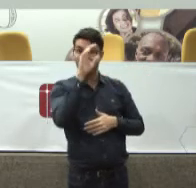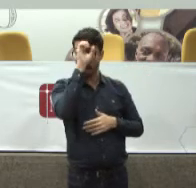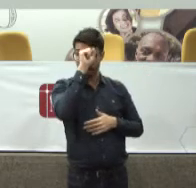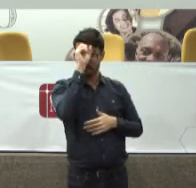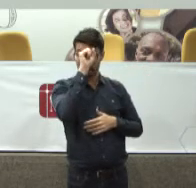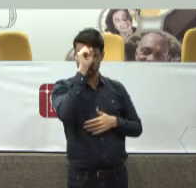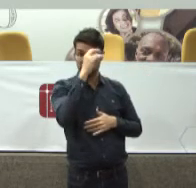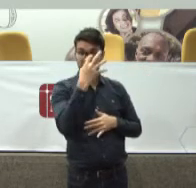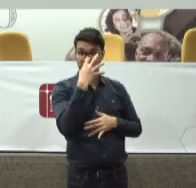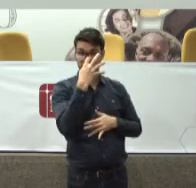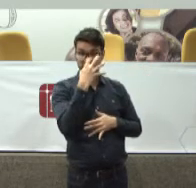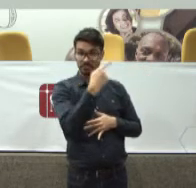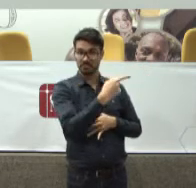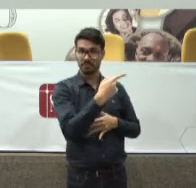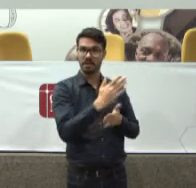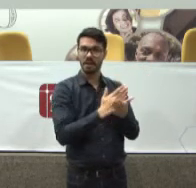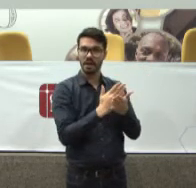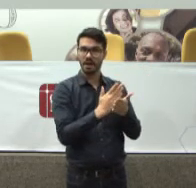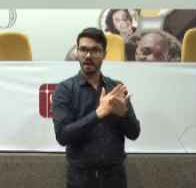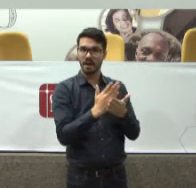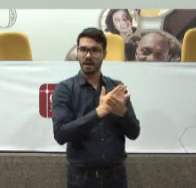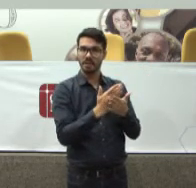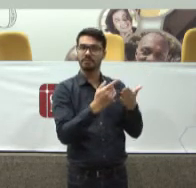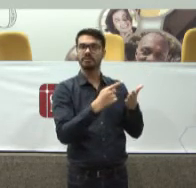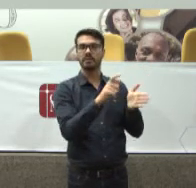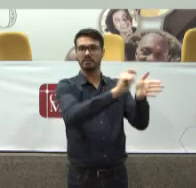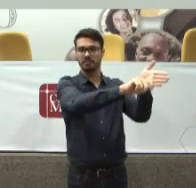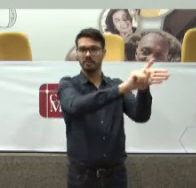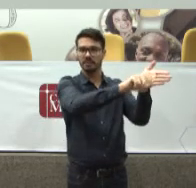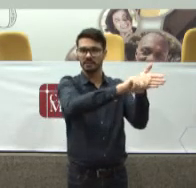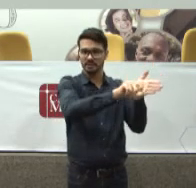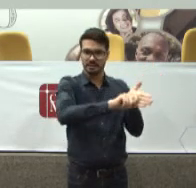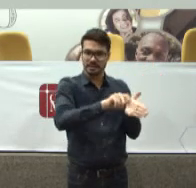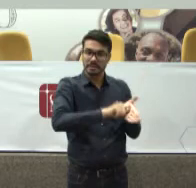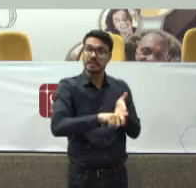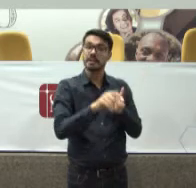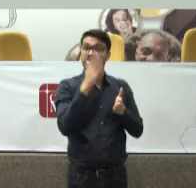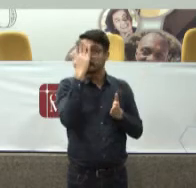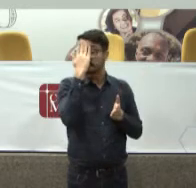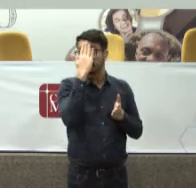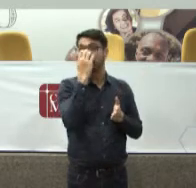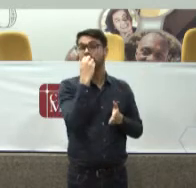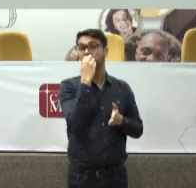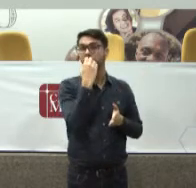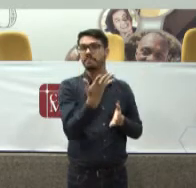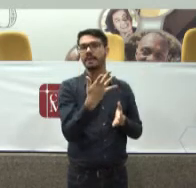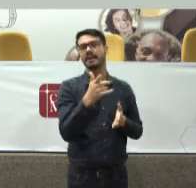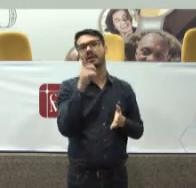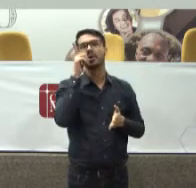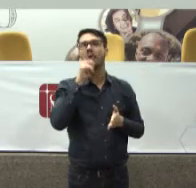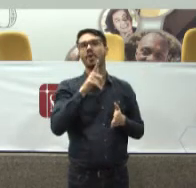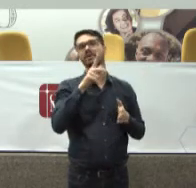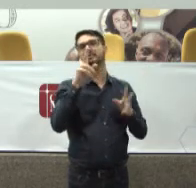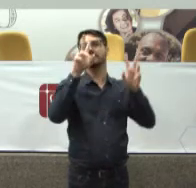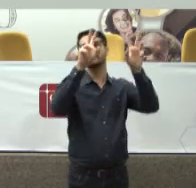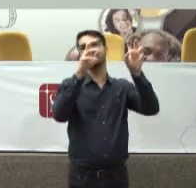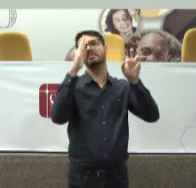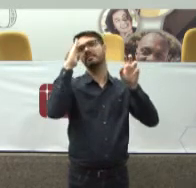Olha, e às vezes peço até Que me deem por escrito Para que eu entenda bem Para que eu tenha uma posição Sobre determinado tema